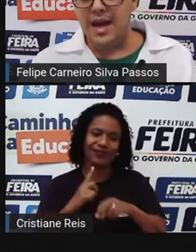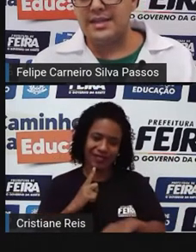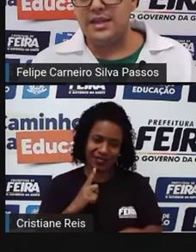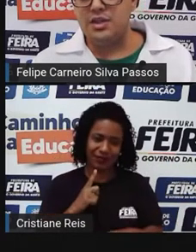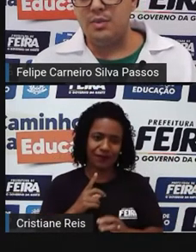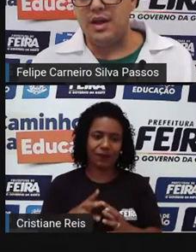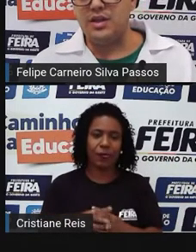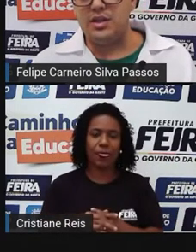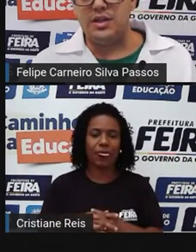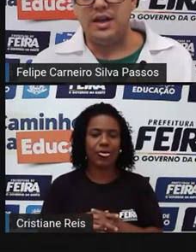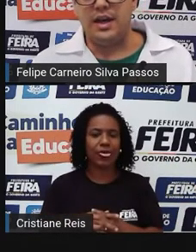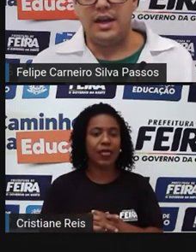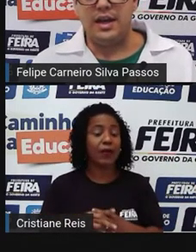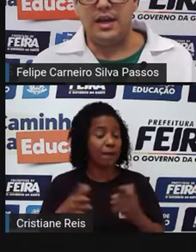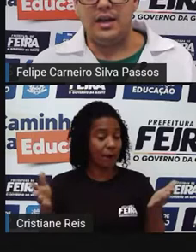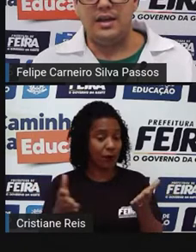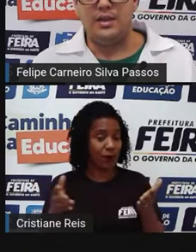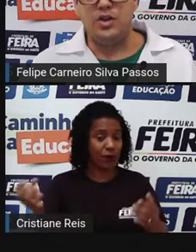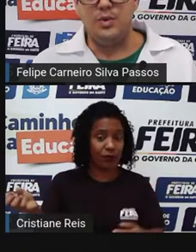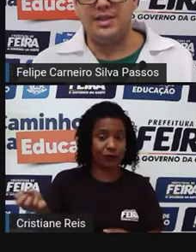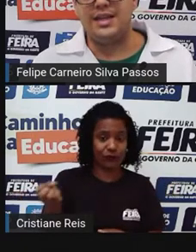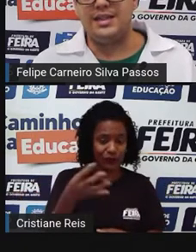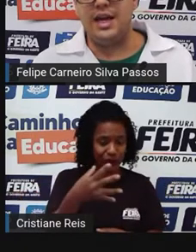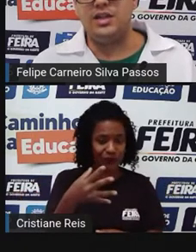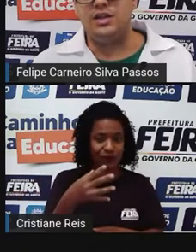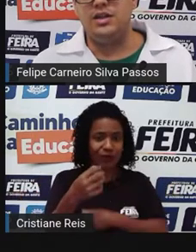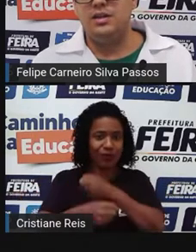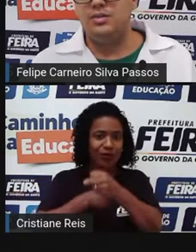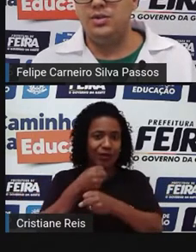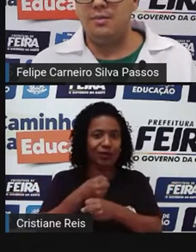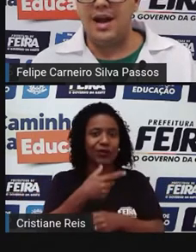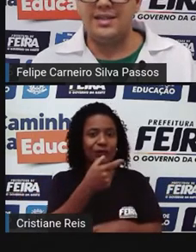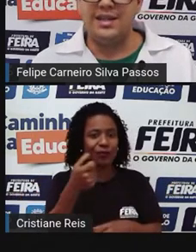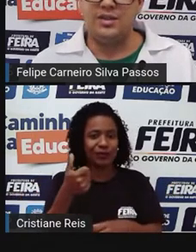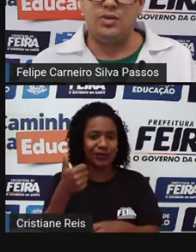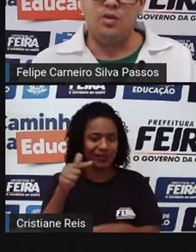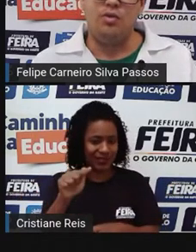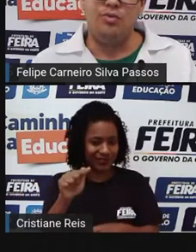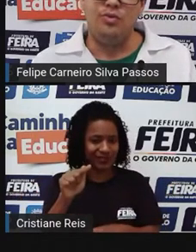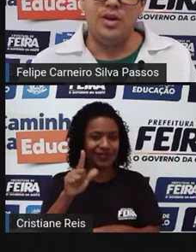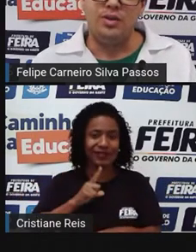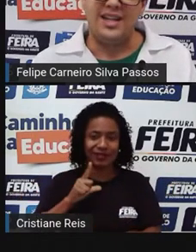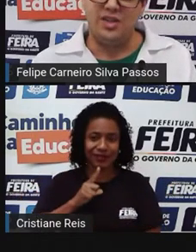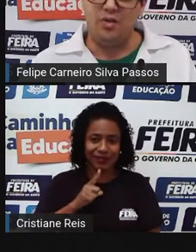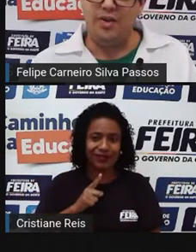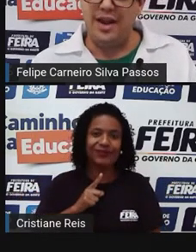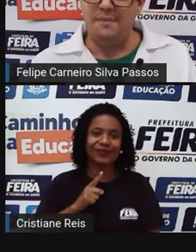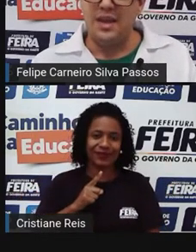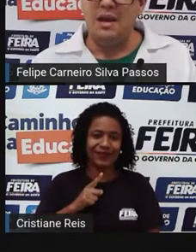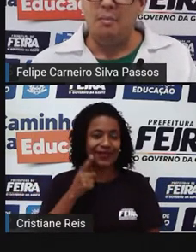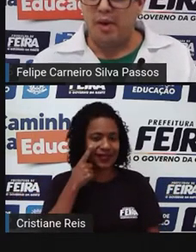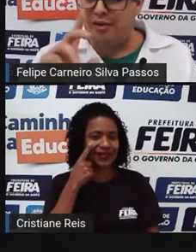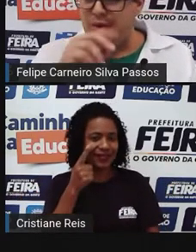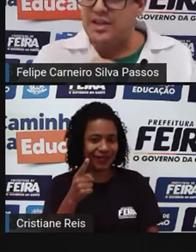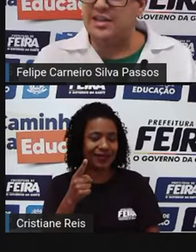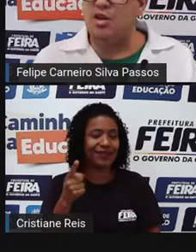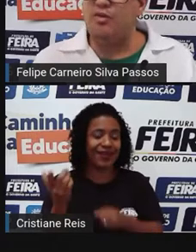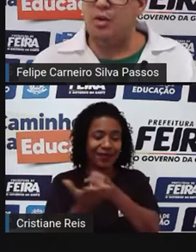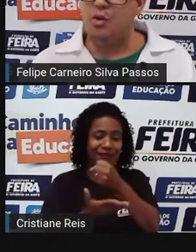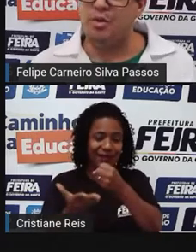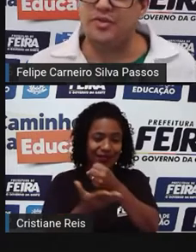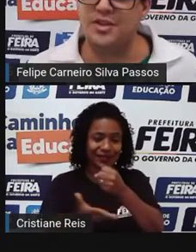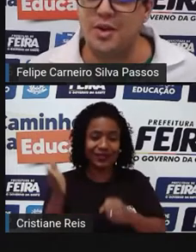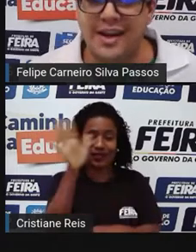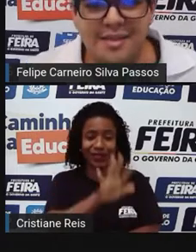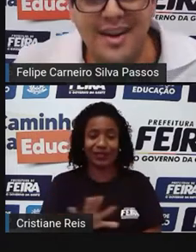E, recentemente, em 2017, surge a Base Nacional Comum Curricular. Você já ouviu falar? Provavelmente, você já